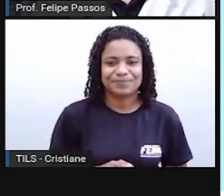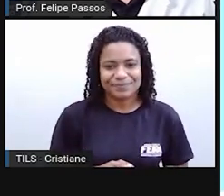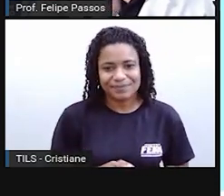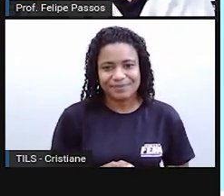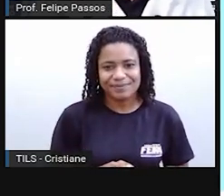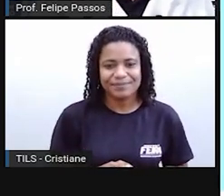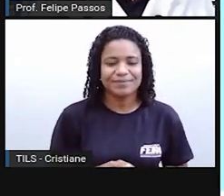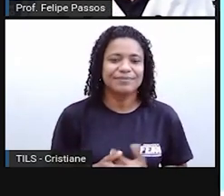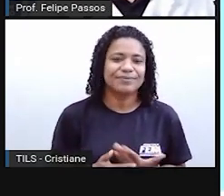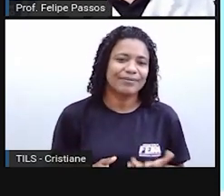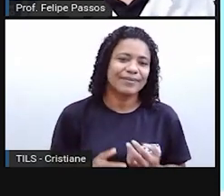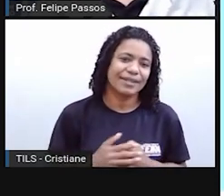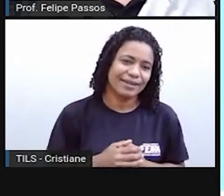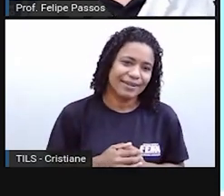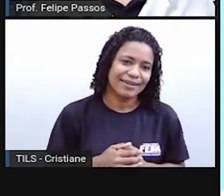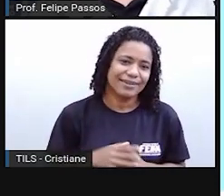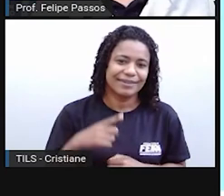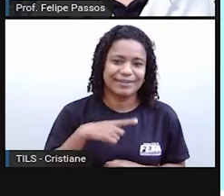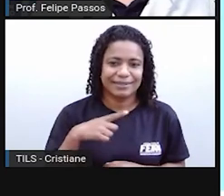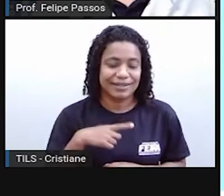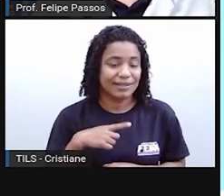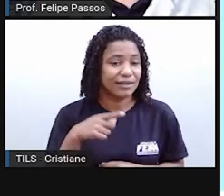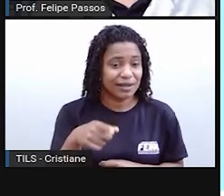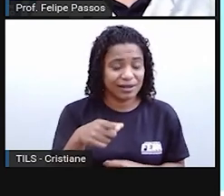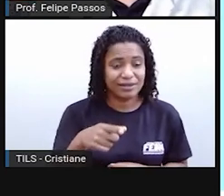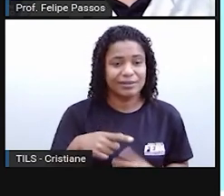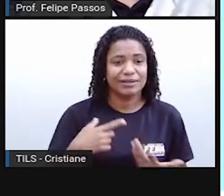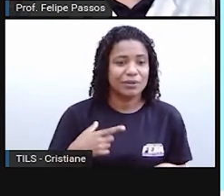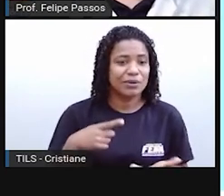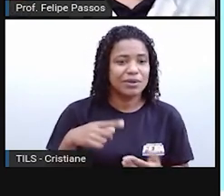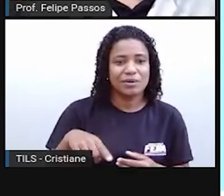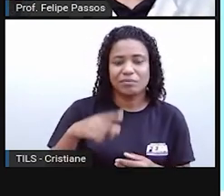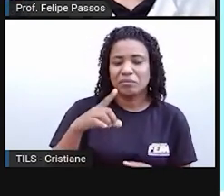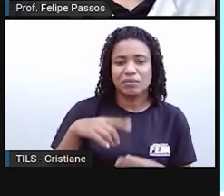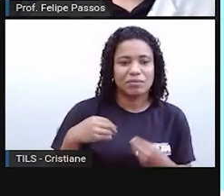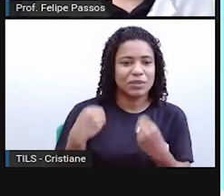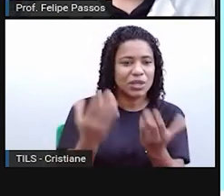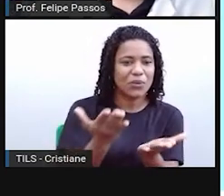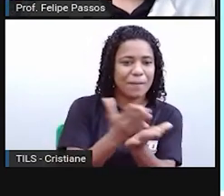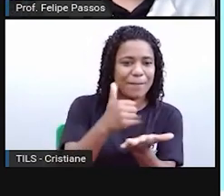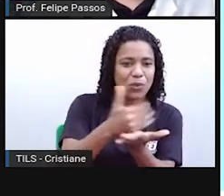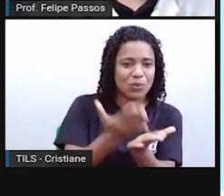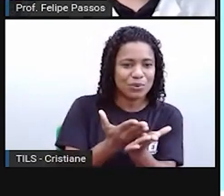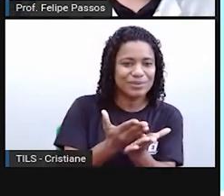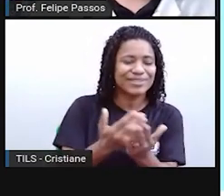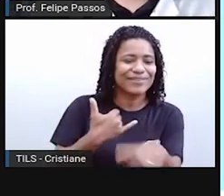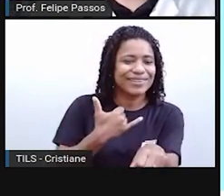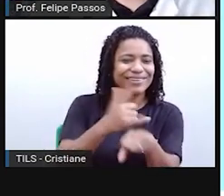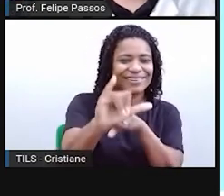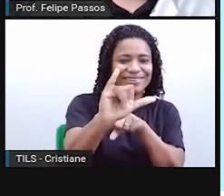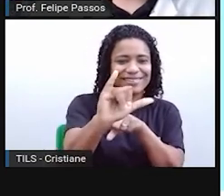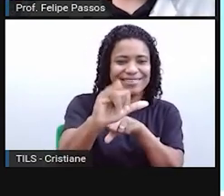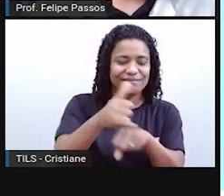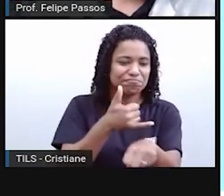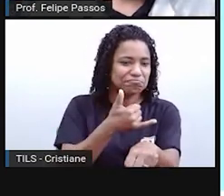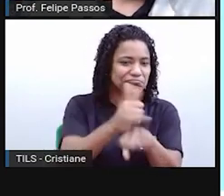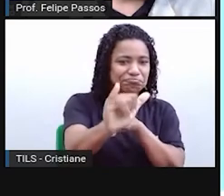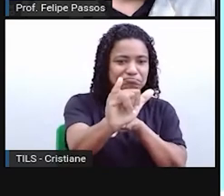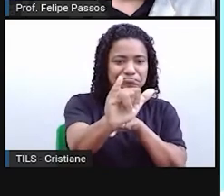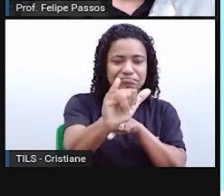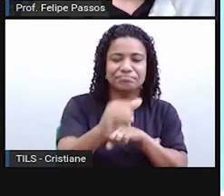Não significa que alguém deu um bolo pra você. Significa que alguém lhe largou lá, lhe esqueceu, né? Marcou um compromisso e não compareceu.